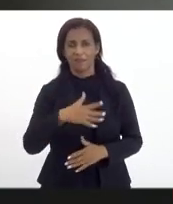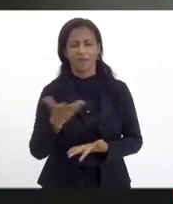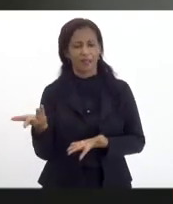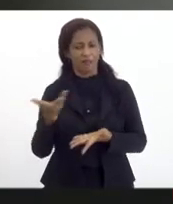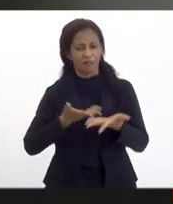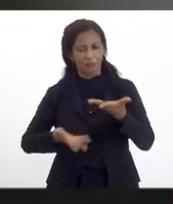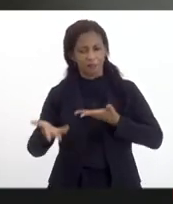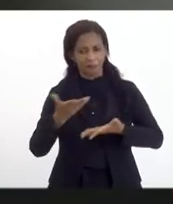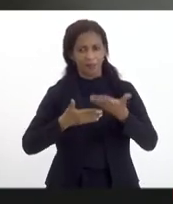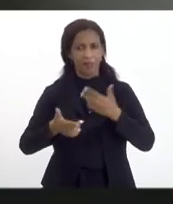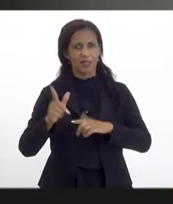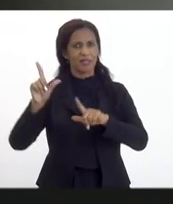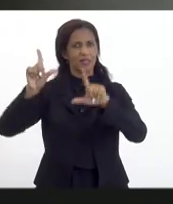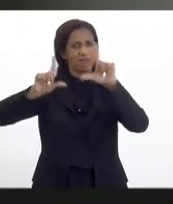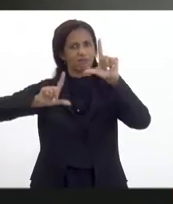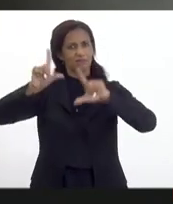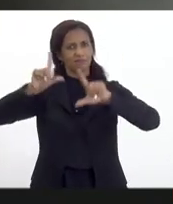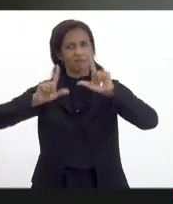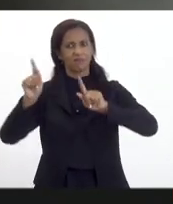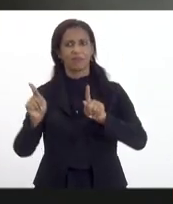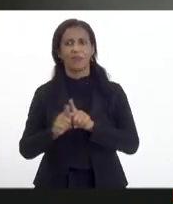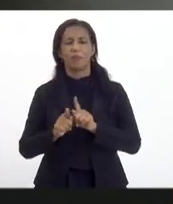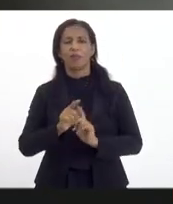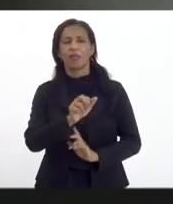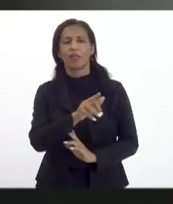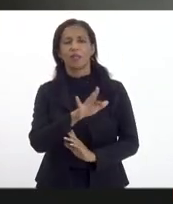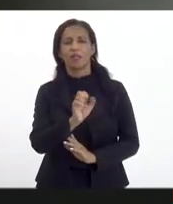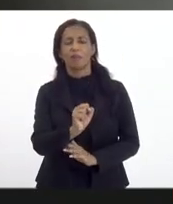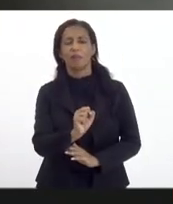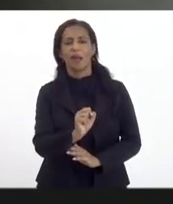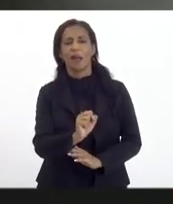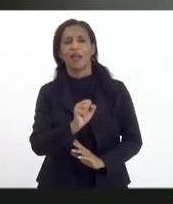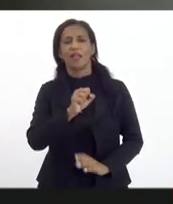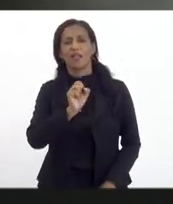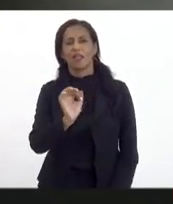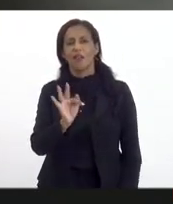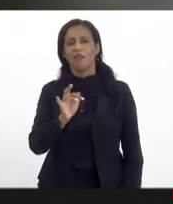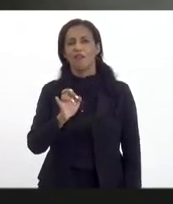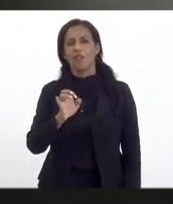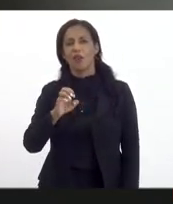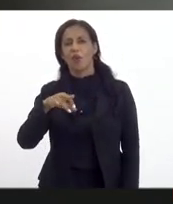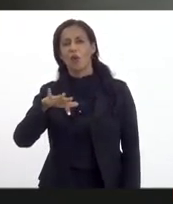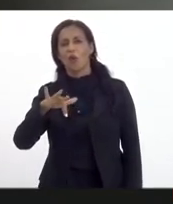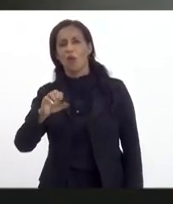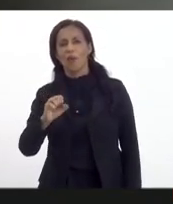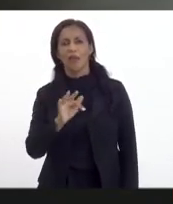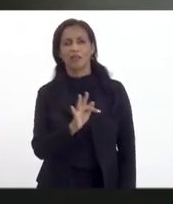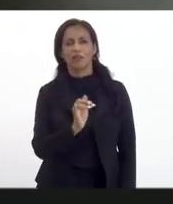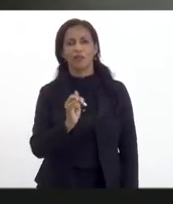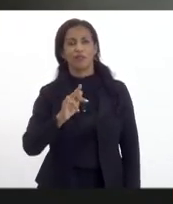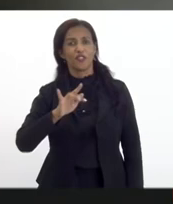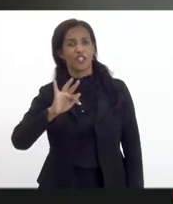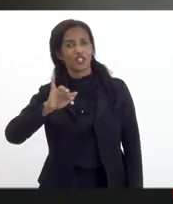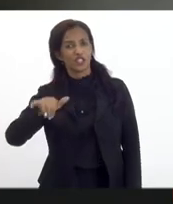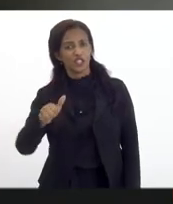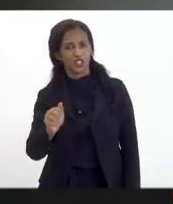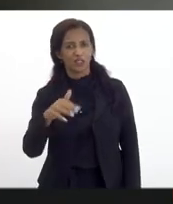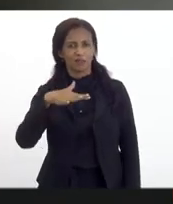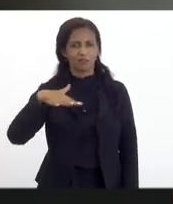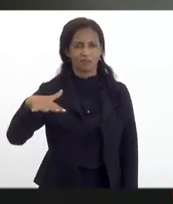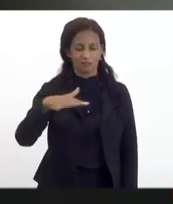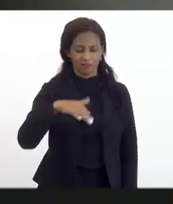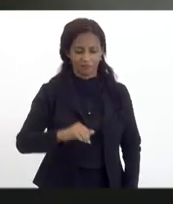parceria da mídia. E agradeço toda a equipe do SEBRAE, da FECOB, e a SENAC da FIJAM, o Caioca que acabou de falar, da região.